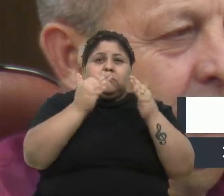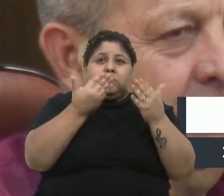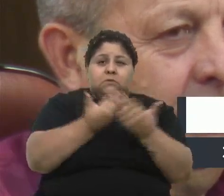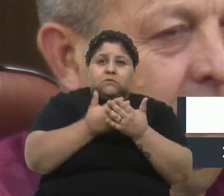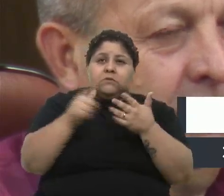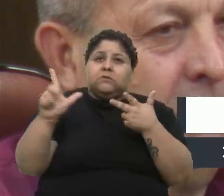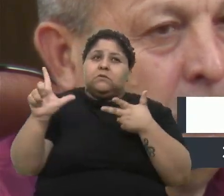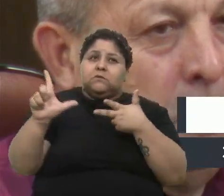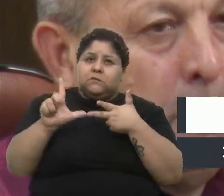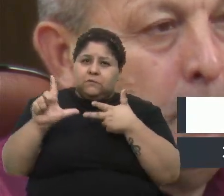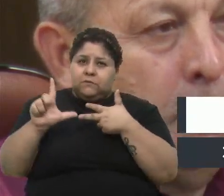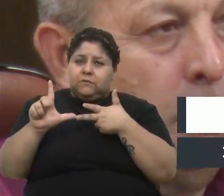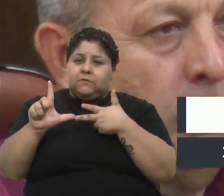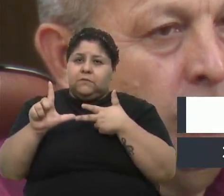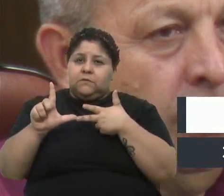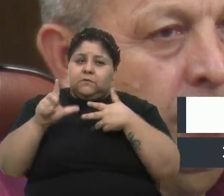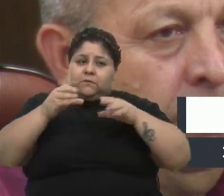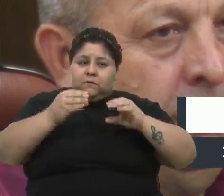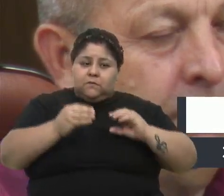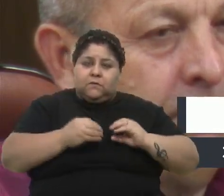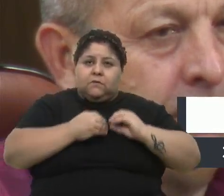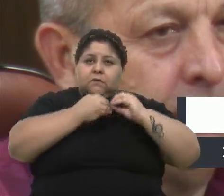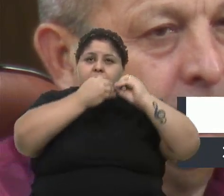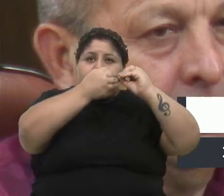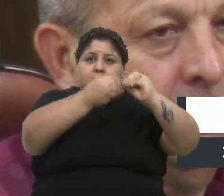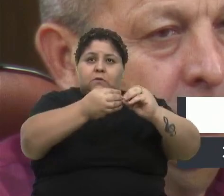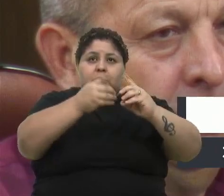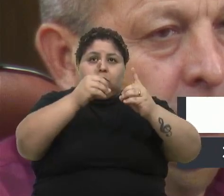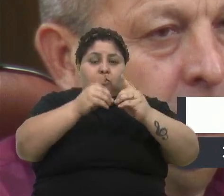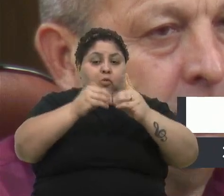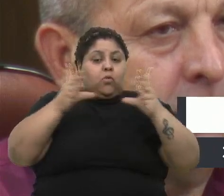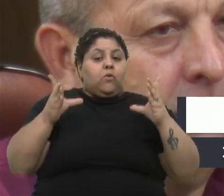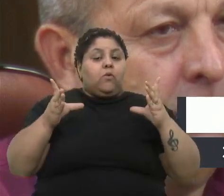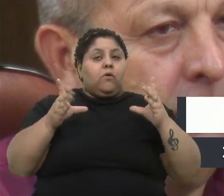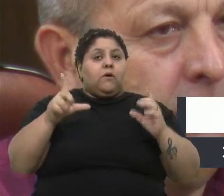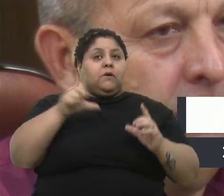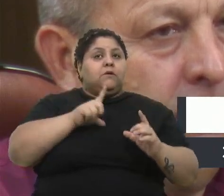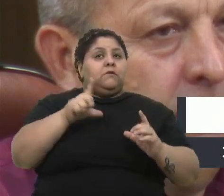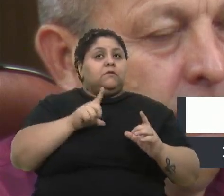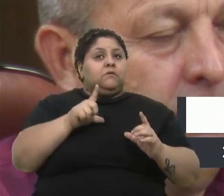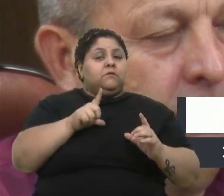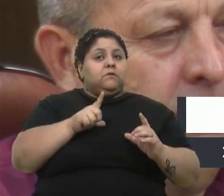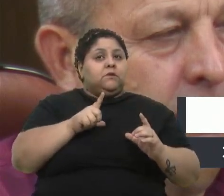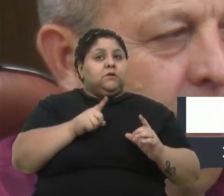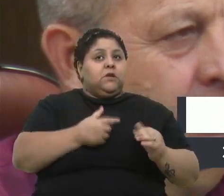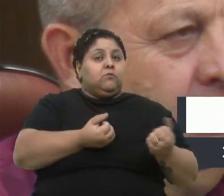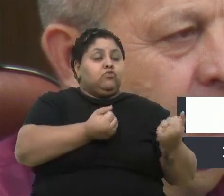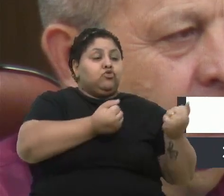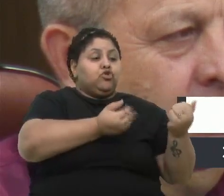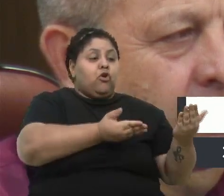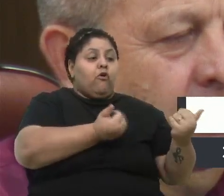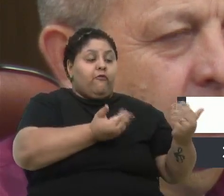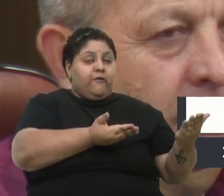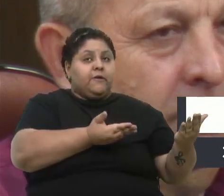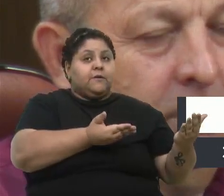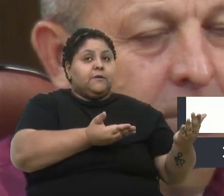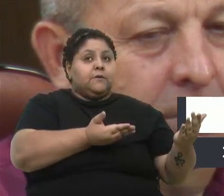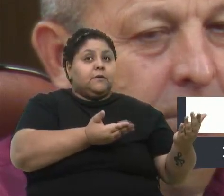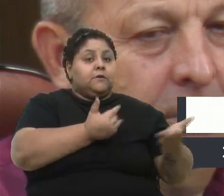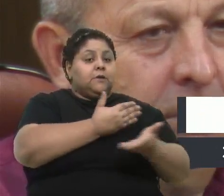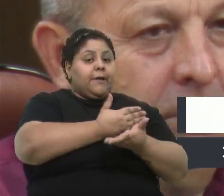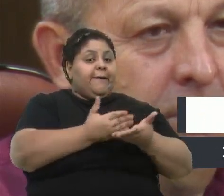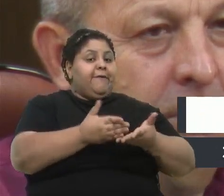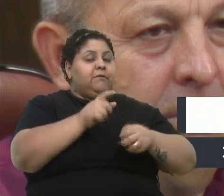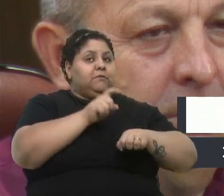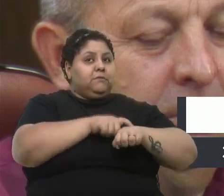Legislativo, contribui com a democracia. De termos, então, jovens, que, a partir do